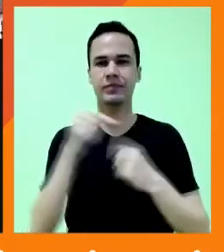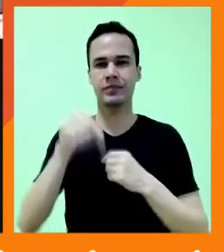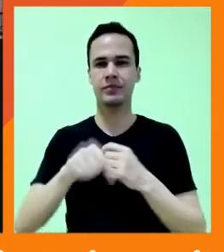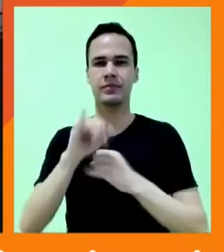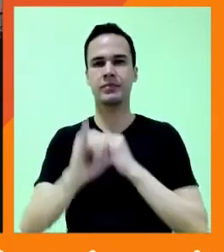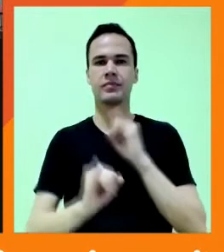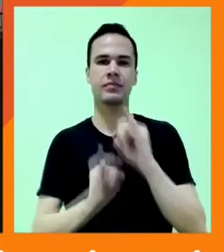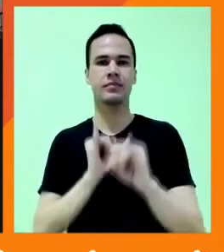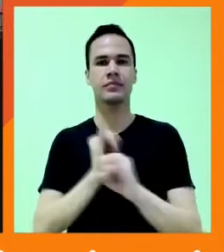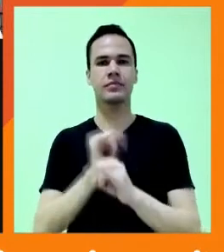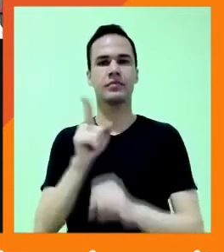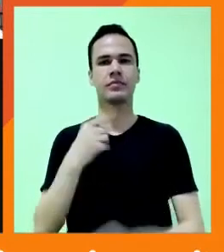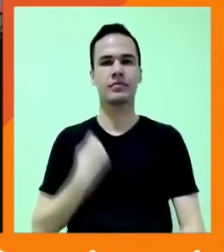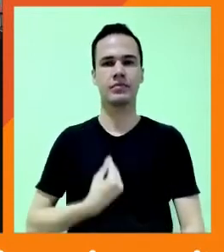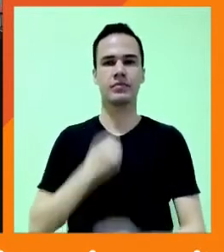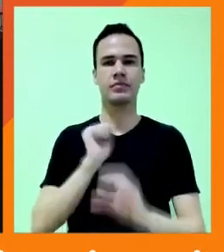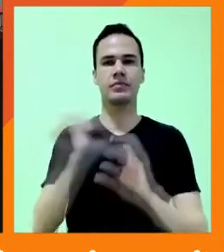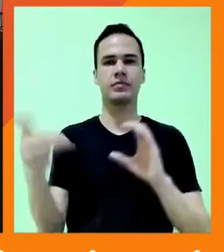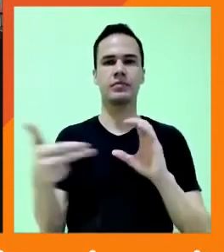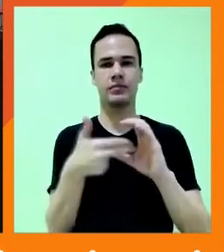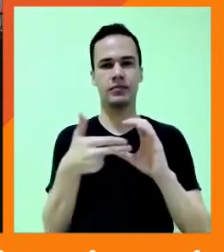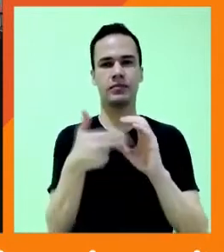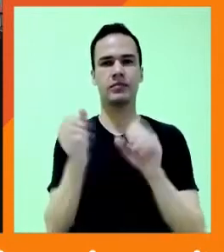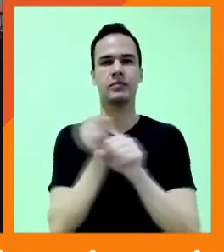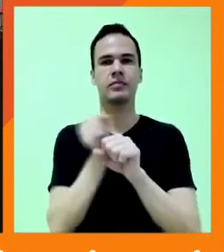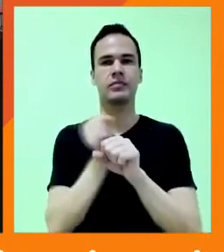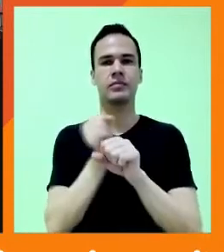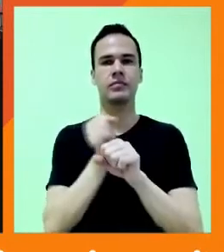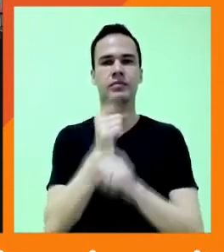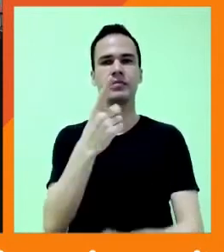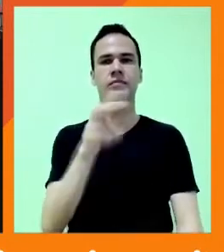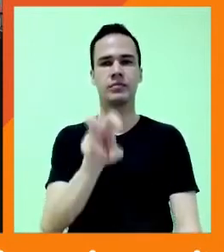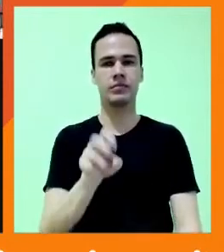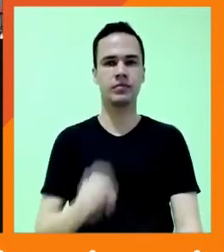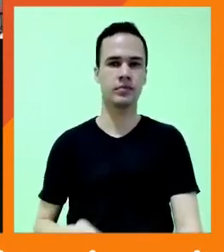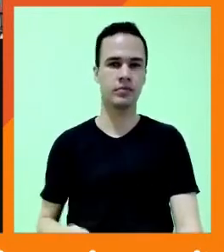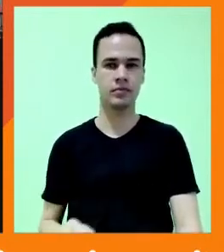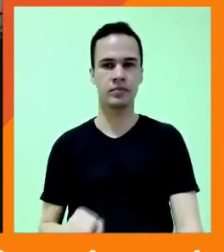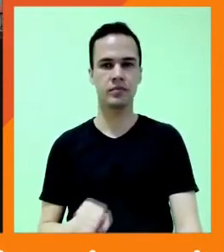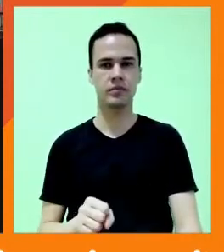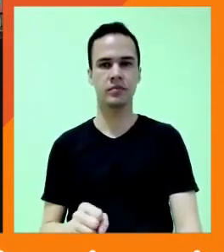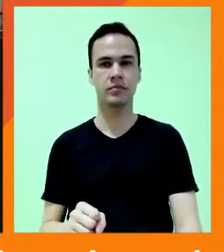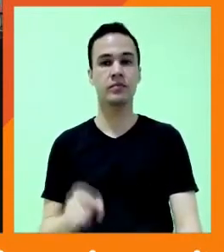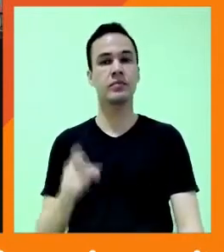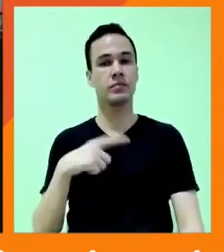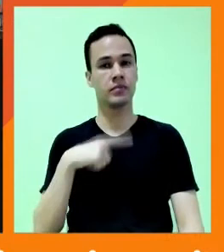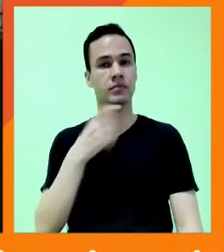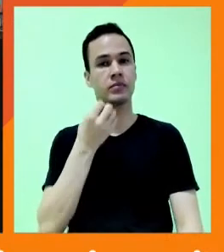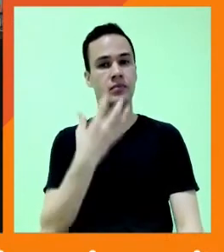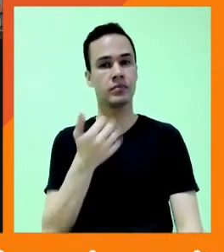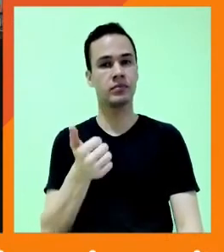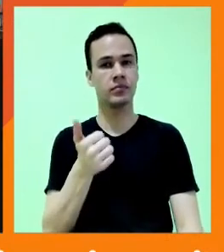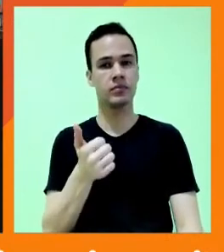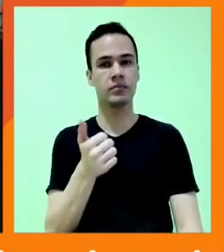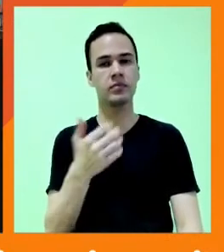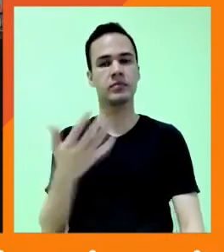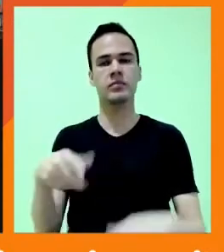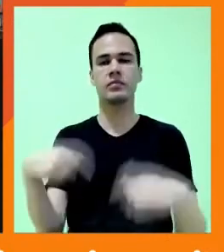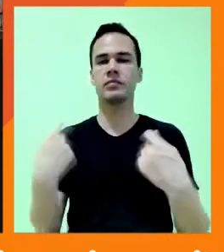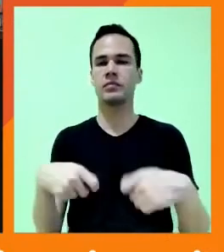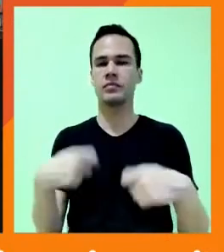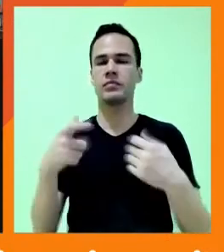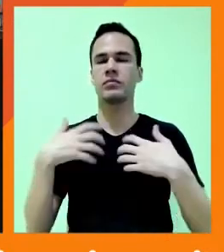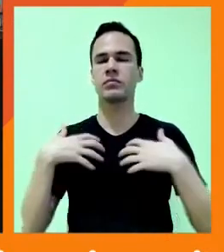existência do YouPix 15 anos. Então, ela tem muita coisa boa. Então, às vezes, a gente precisa respirar,